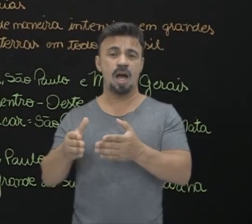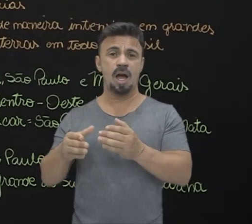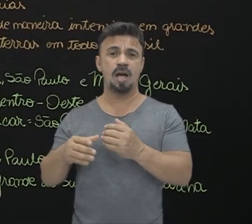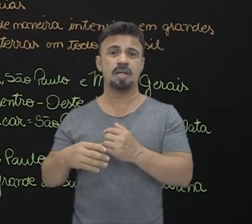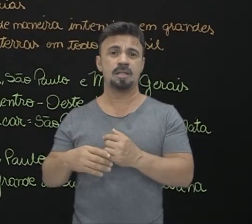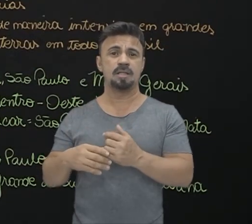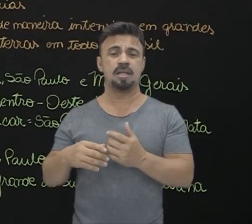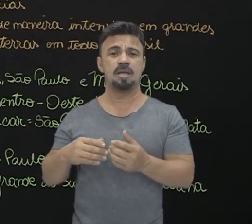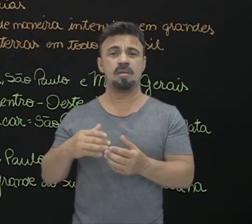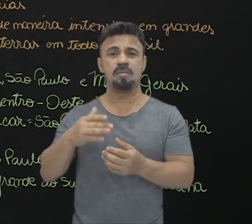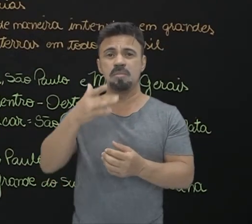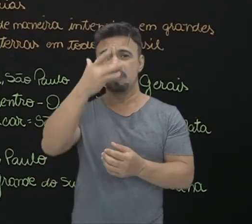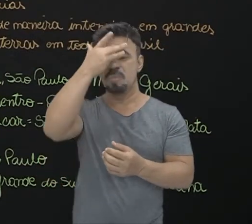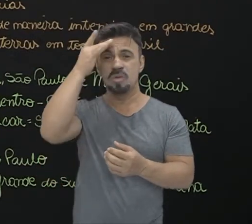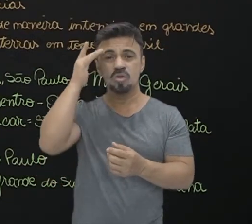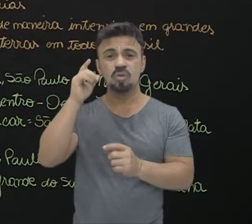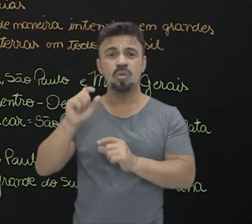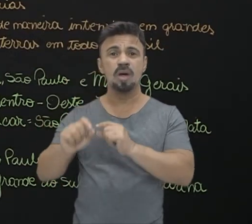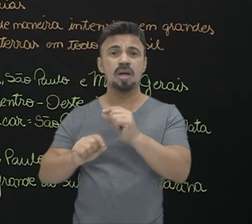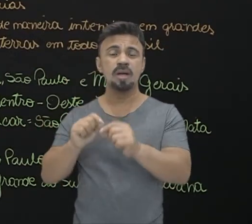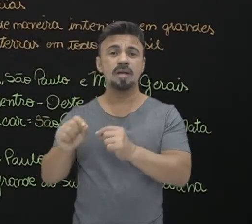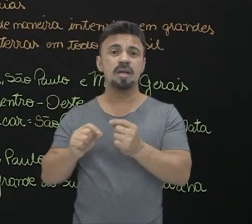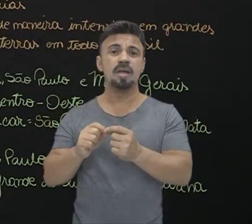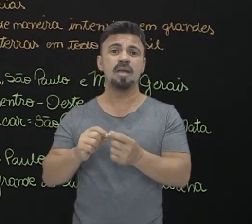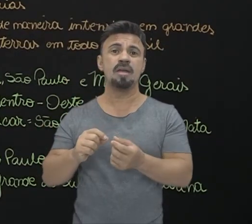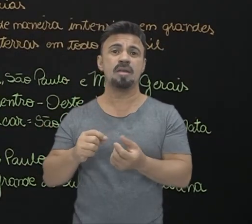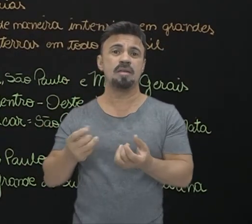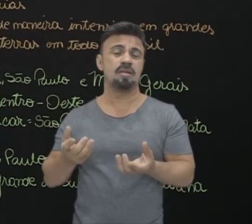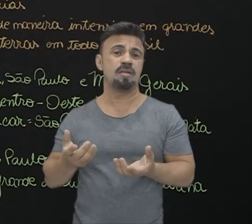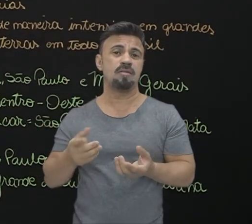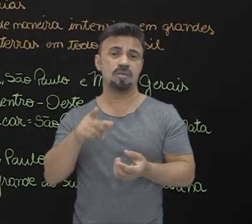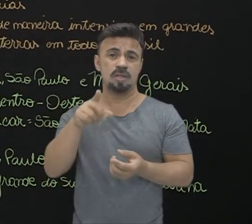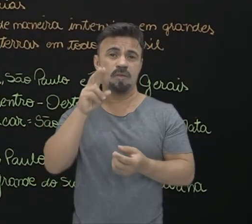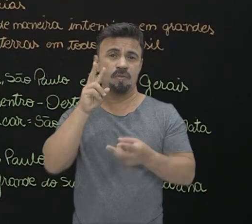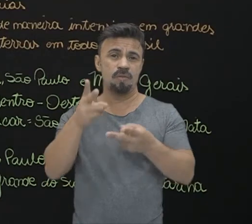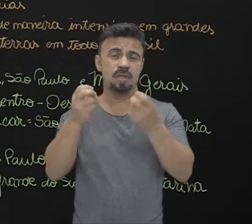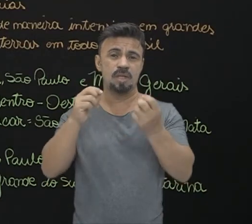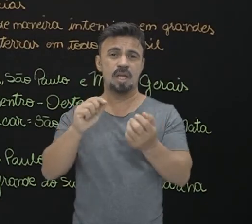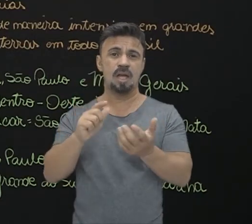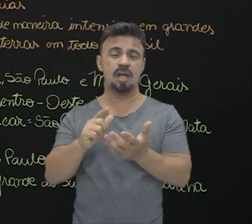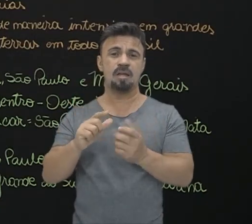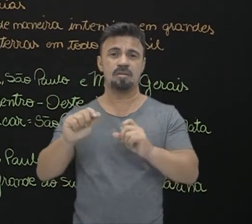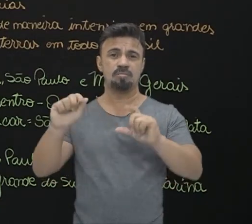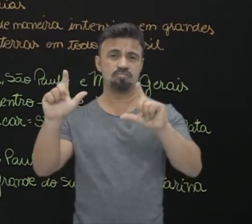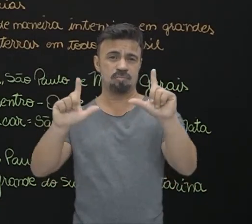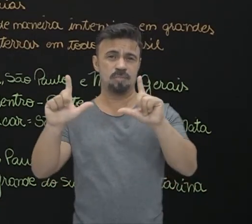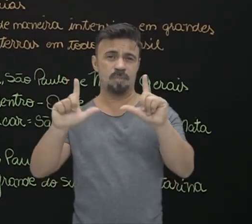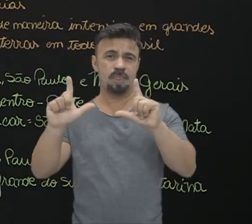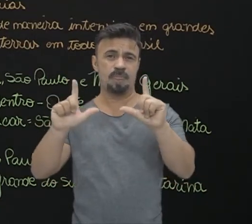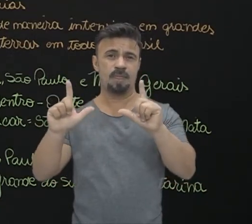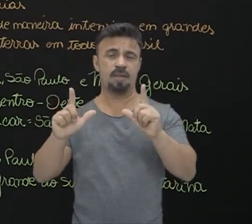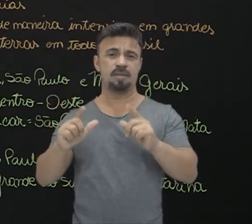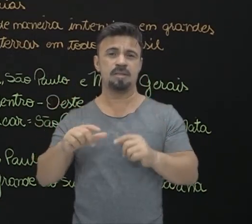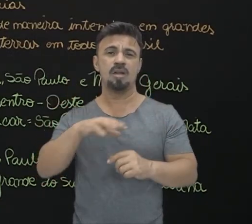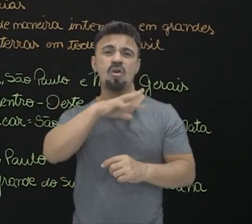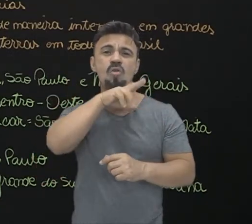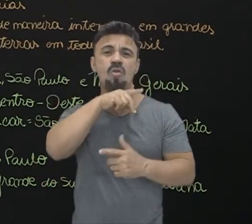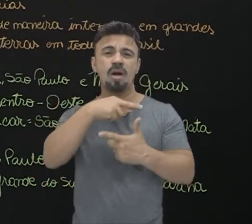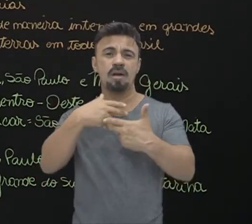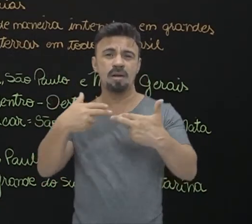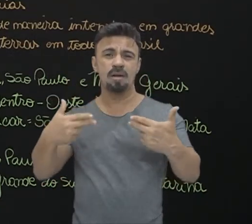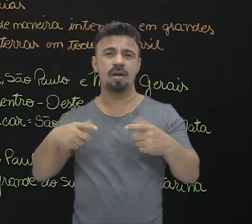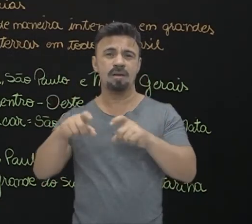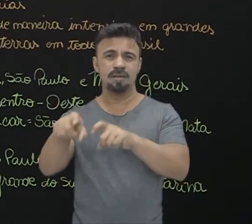latifundiárias, nessas grandes áreas monocultoras. Quando você vê naqueles jornais rurais, você vai ver aquelas imagens